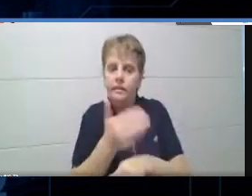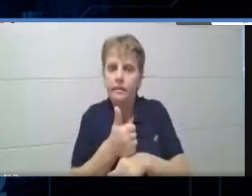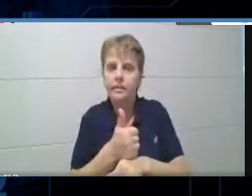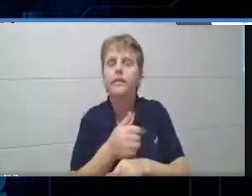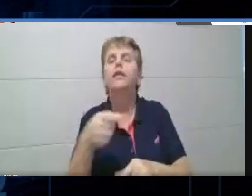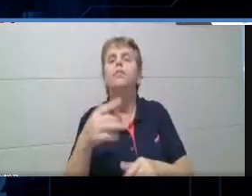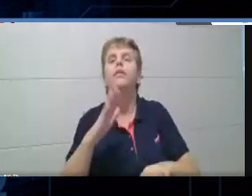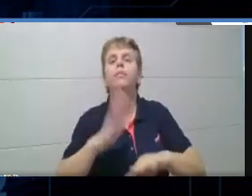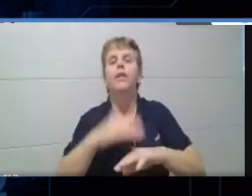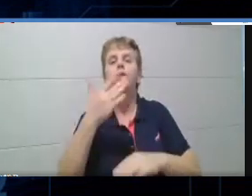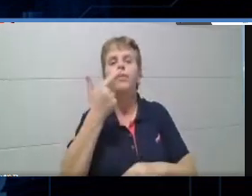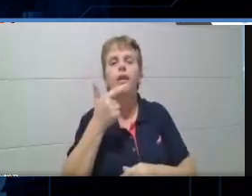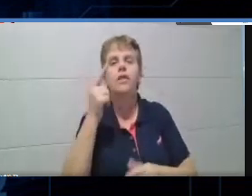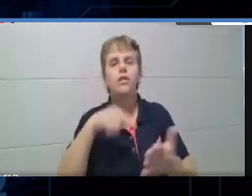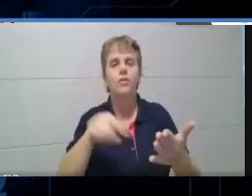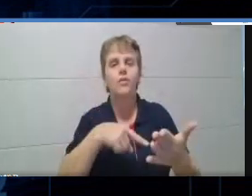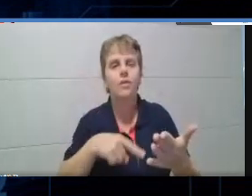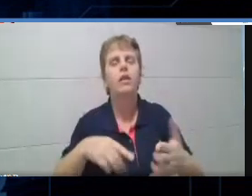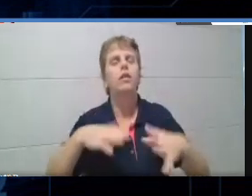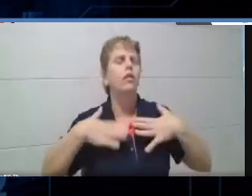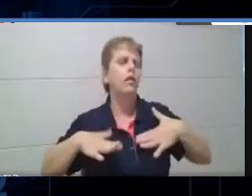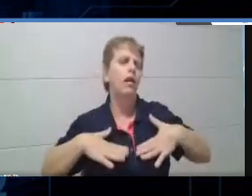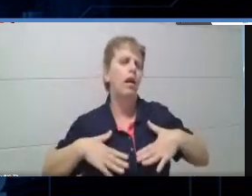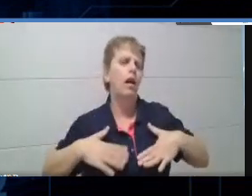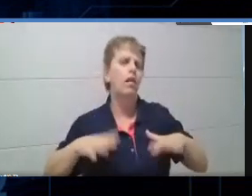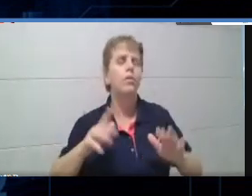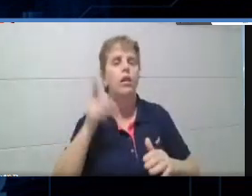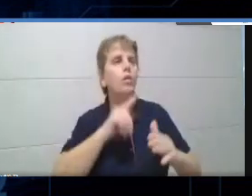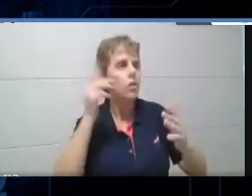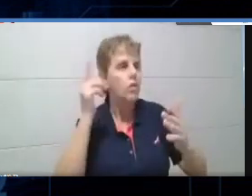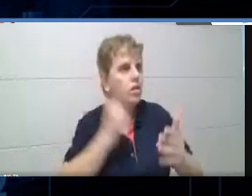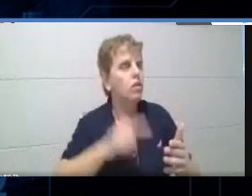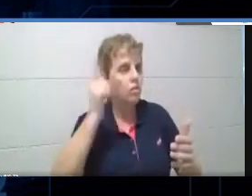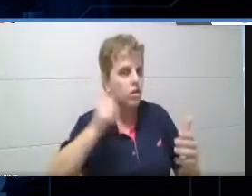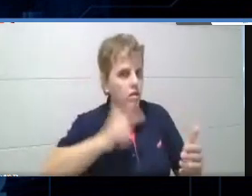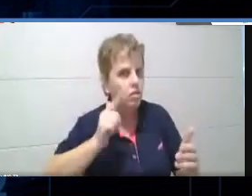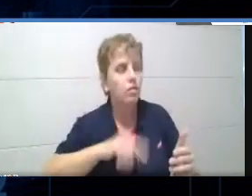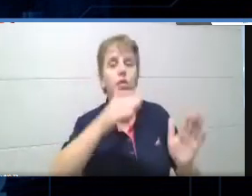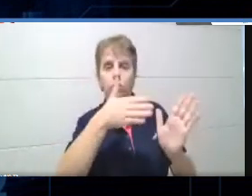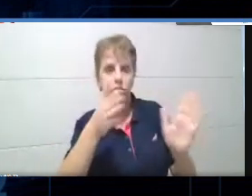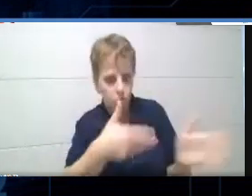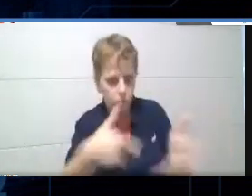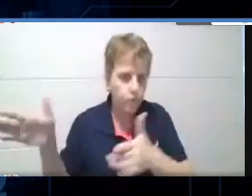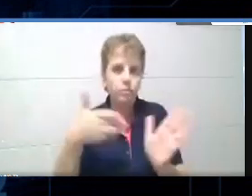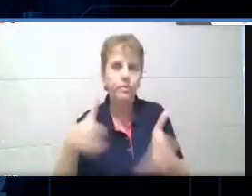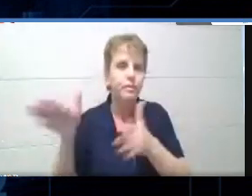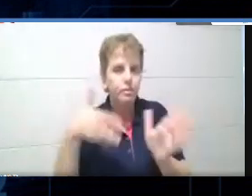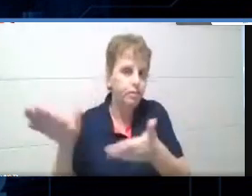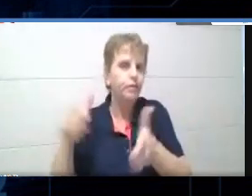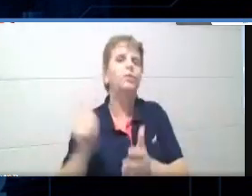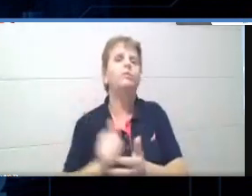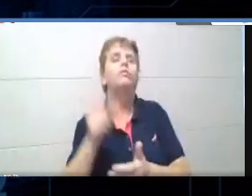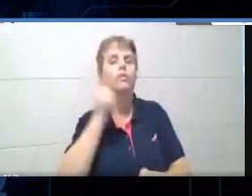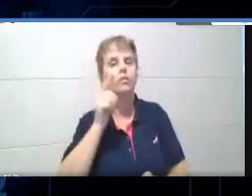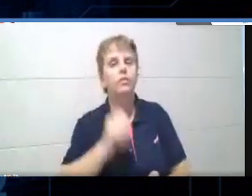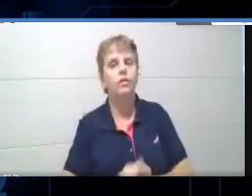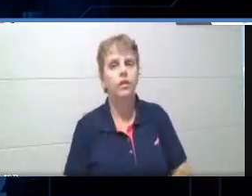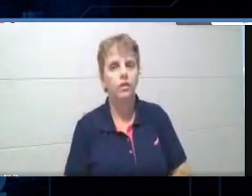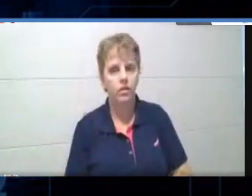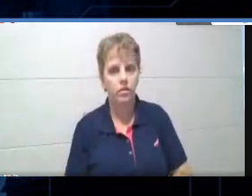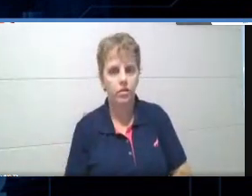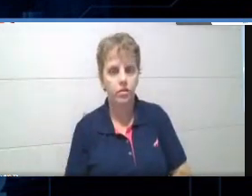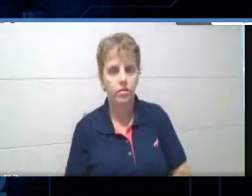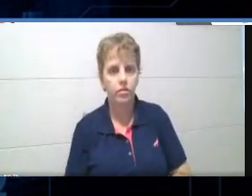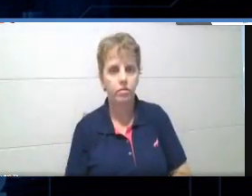os critérios muito claros, muito tranquilos ali, ele atingiu, não atingiu, atingiu, pronto, próximo. Aí a gente vai falar também sobre as rubricas, né? Então,